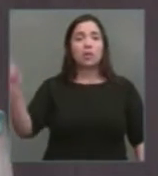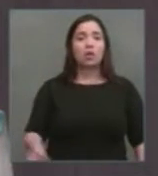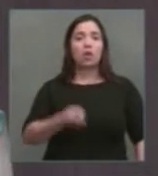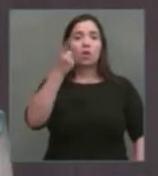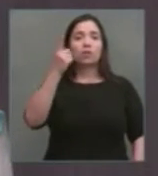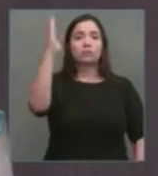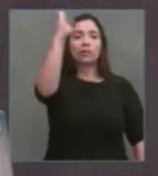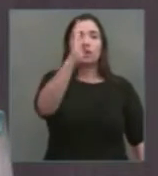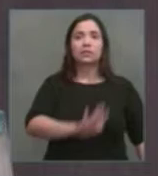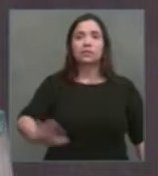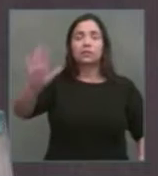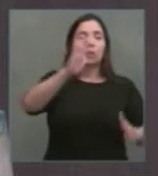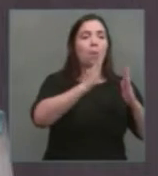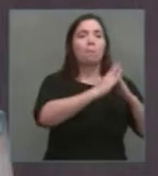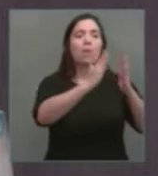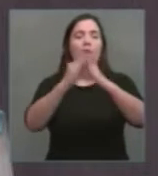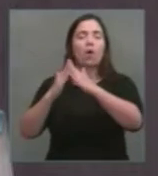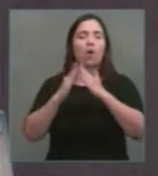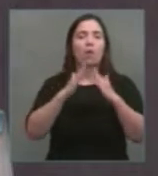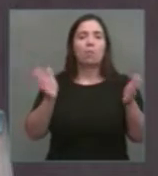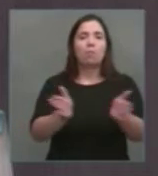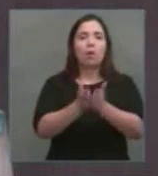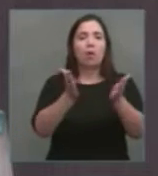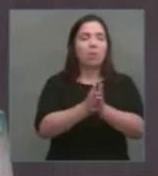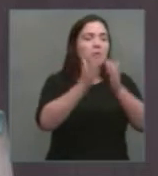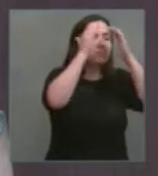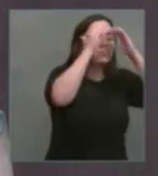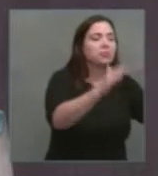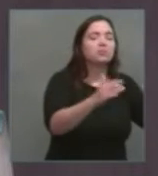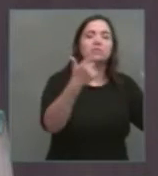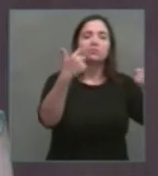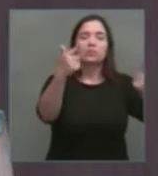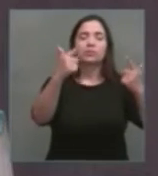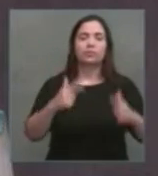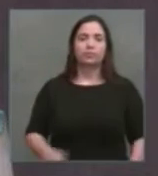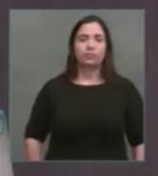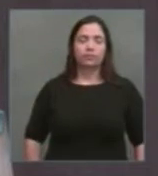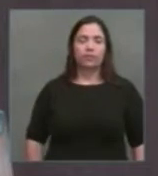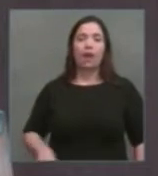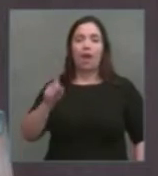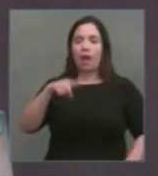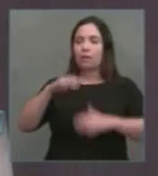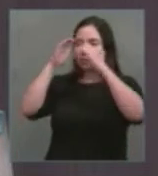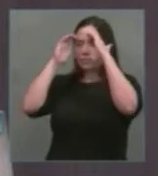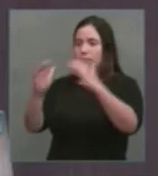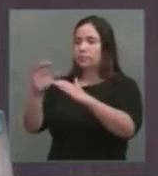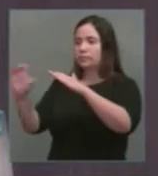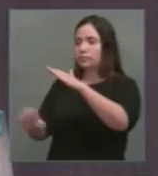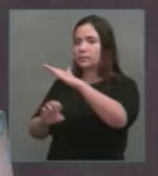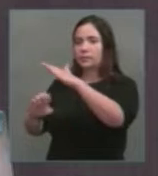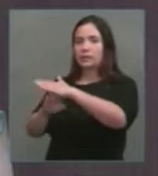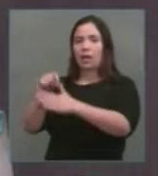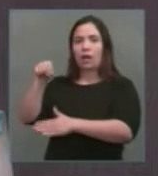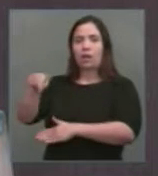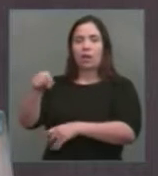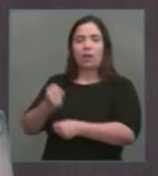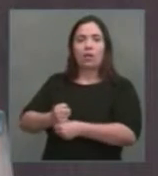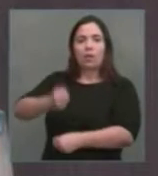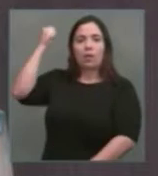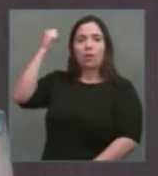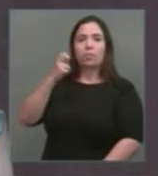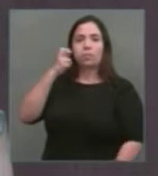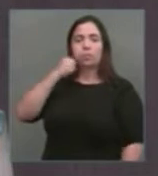mais pobres do topo da pirâmide, perdão, da base da pirâmide. É o topo da pirâmide que está lucrando, é o topo da pirâmide que está